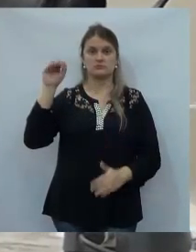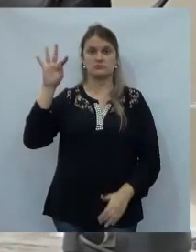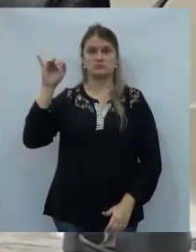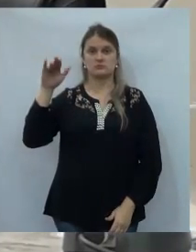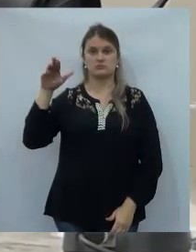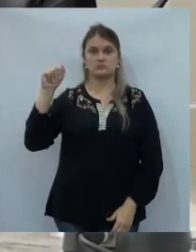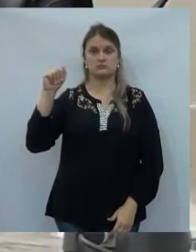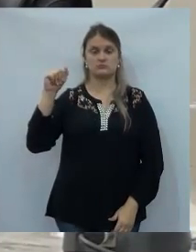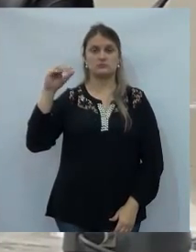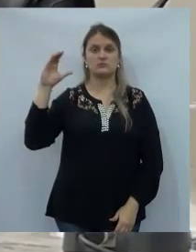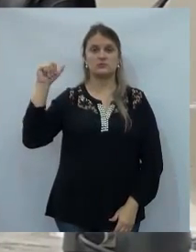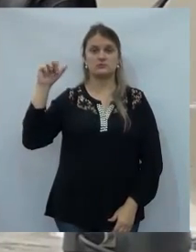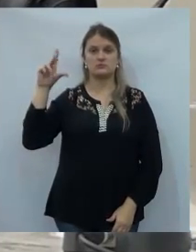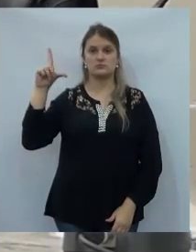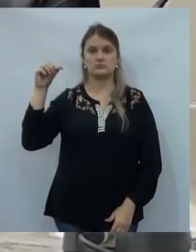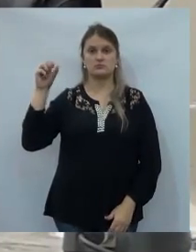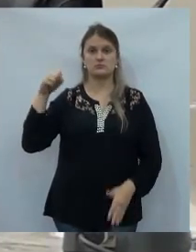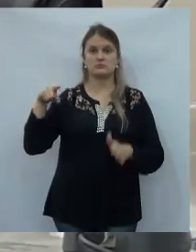Carlos estava perguntando.